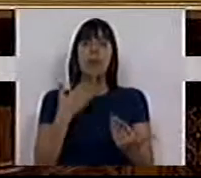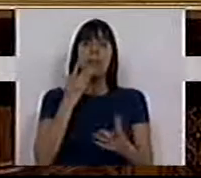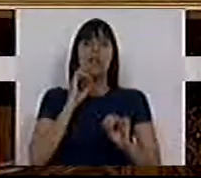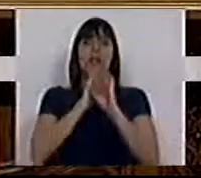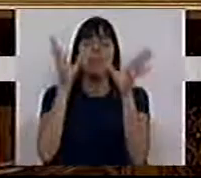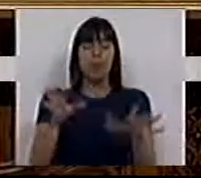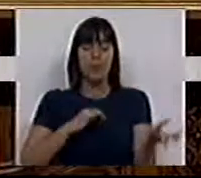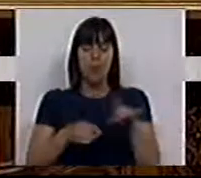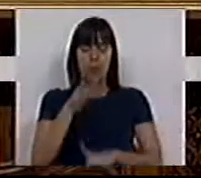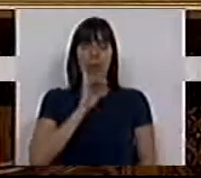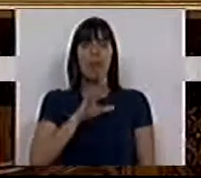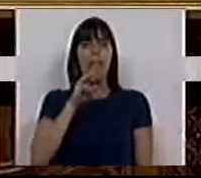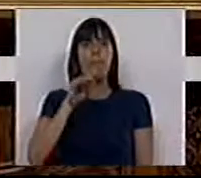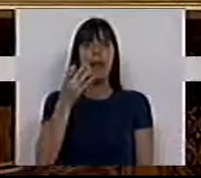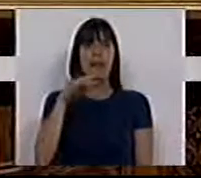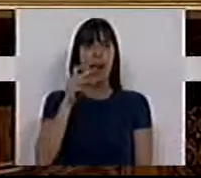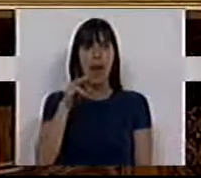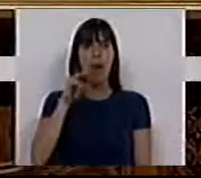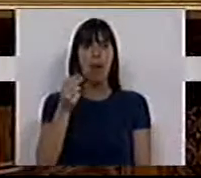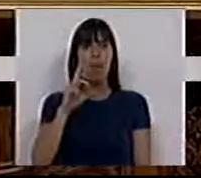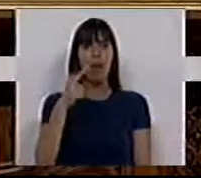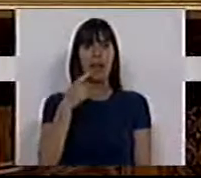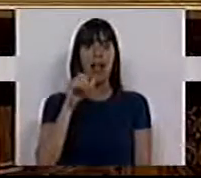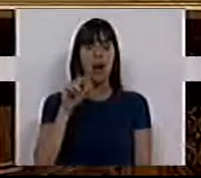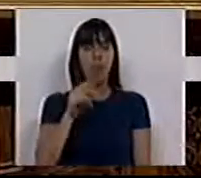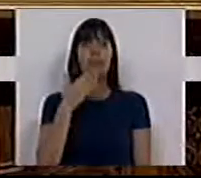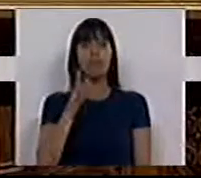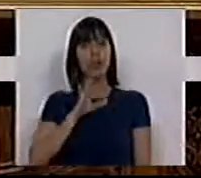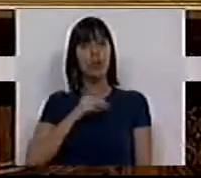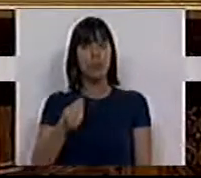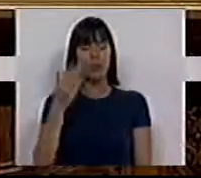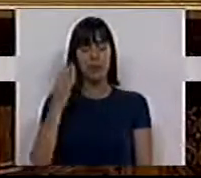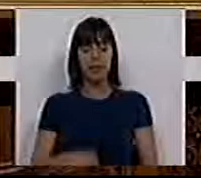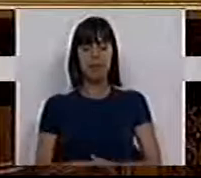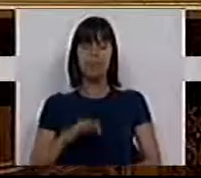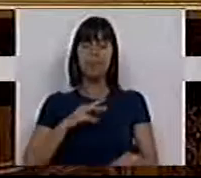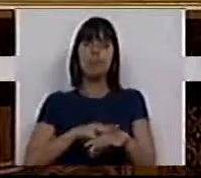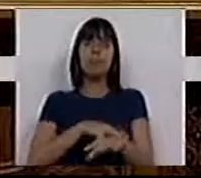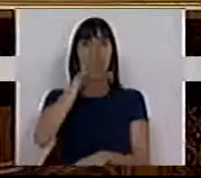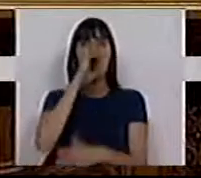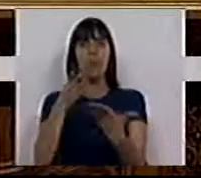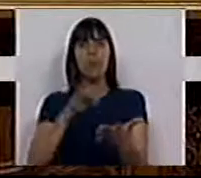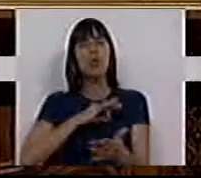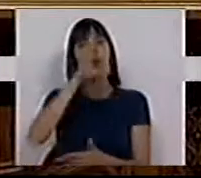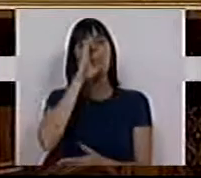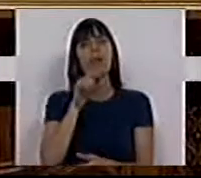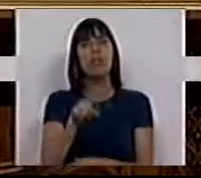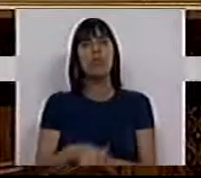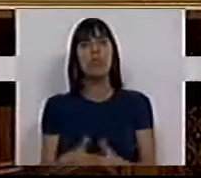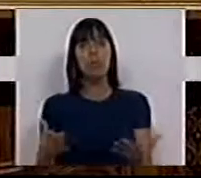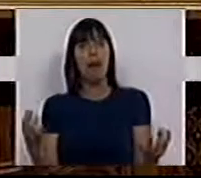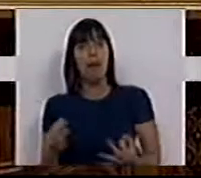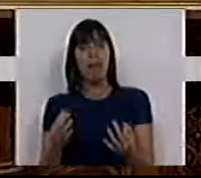Para um pedido esquecimento tem a palavra a Sra. Deputada Mariana Mortalho. Muito obrigada Sr. Presidente, Srs. Membros do Governo, Sr. Ministro.